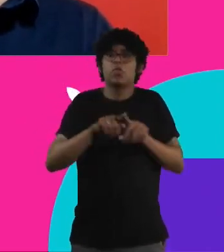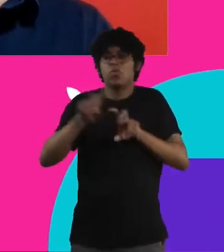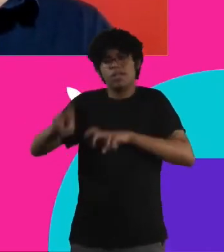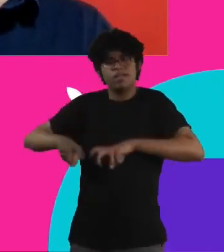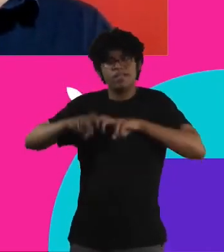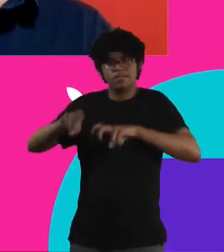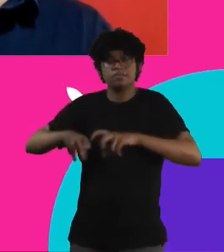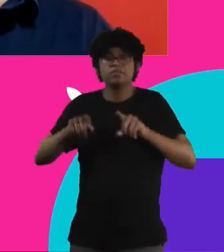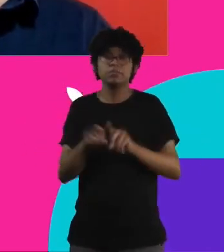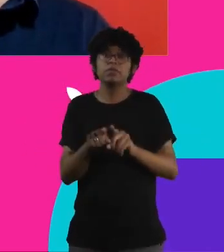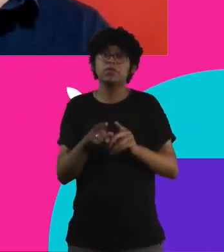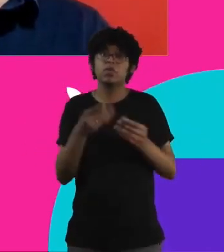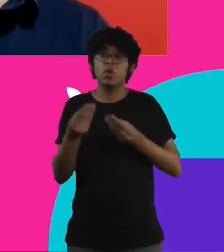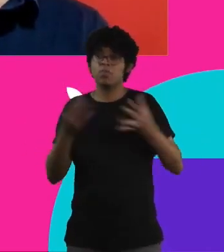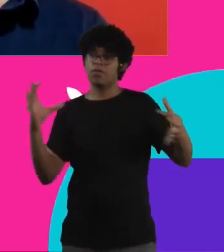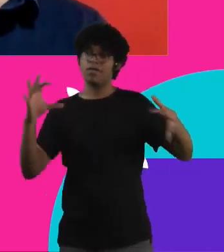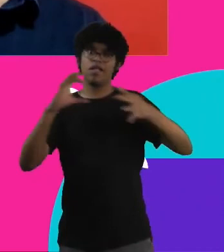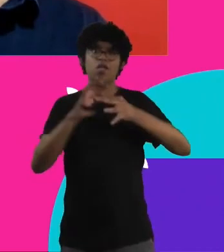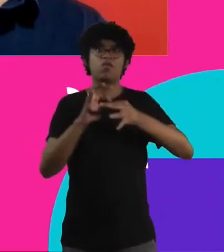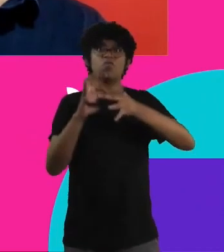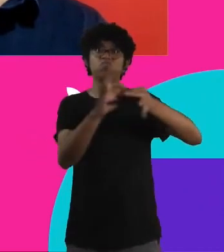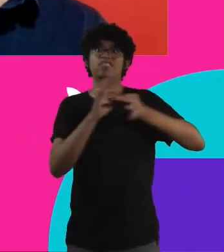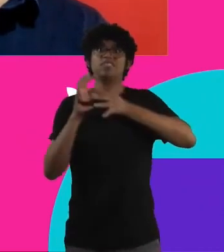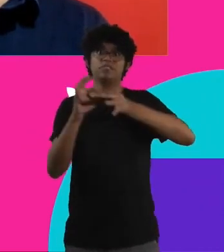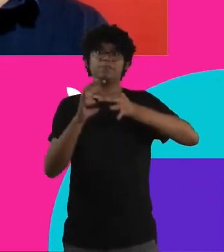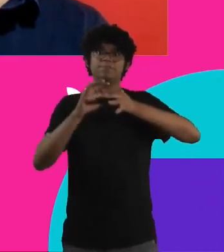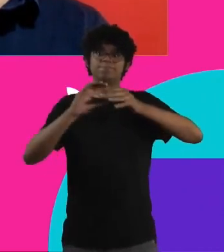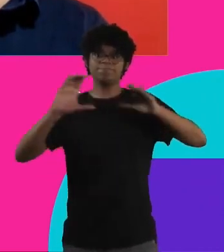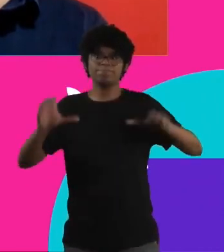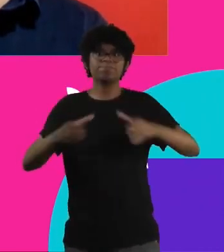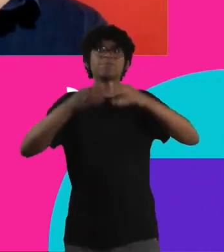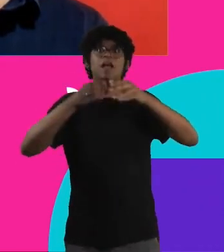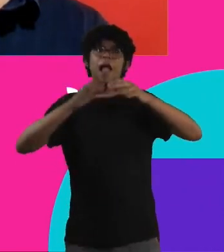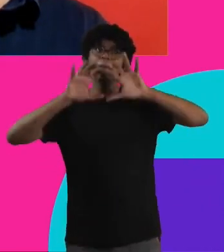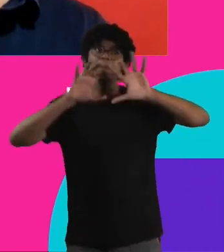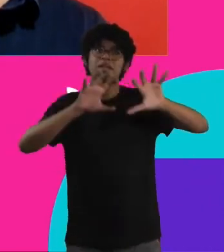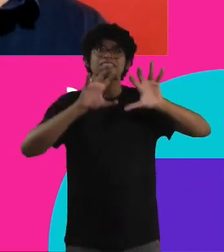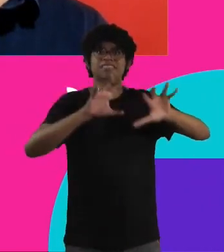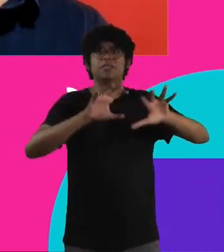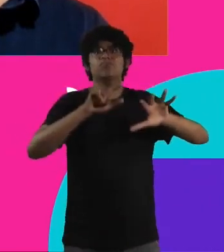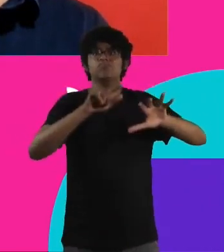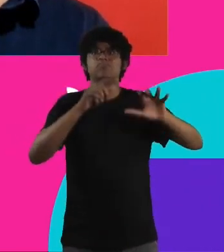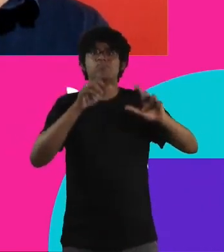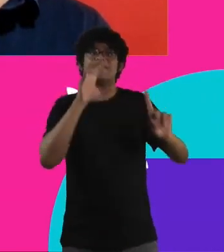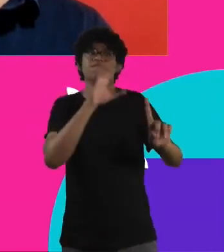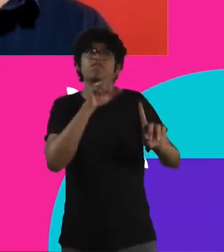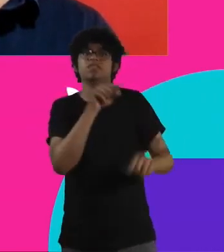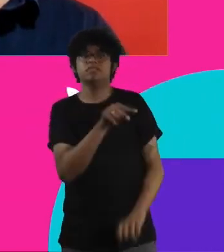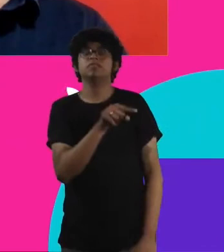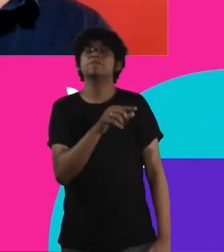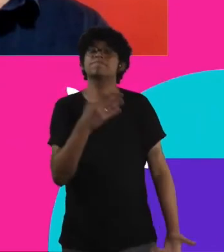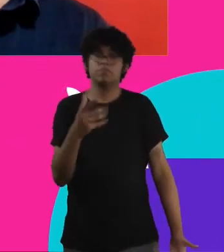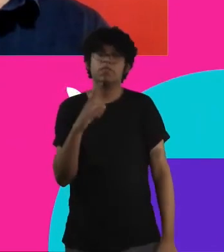como é que a gente então une essas forças pra aumentar essa força de pressão eu acho que tem várias formas aí que a gente pode